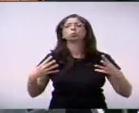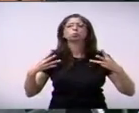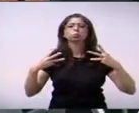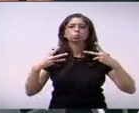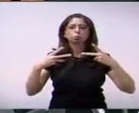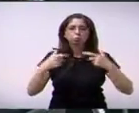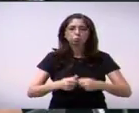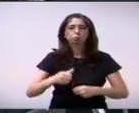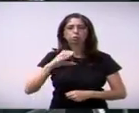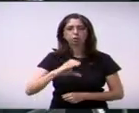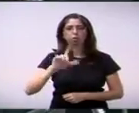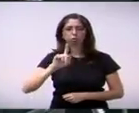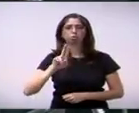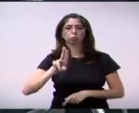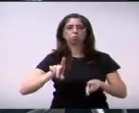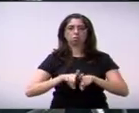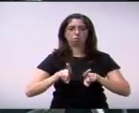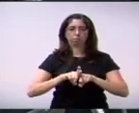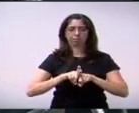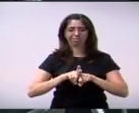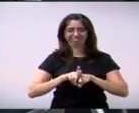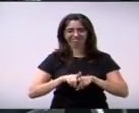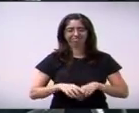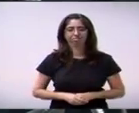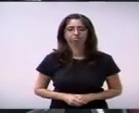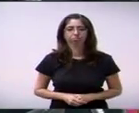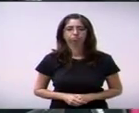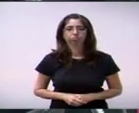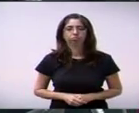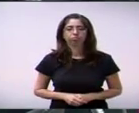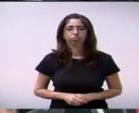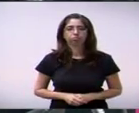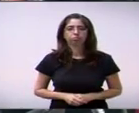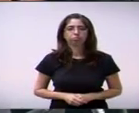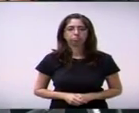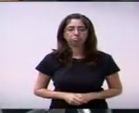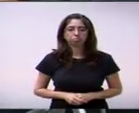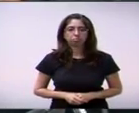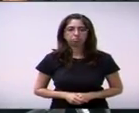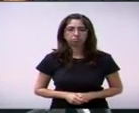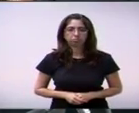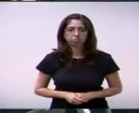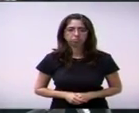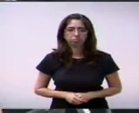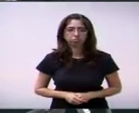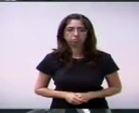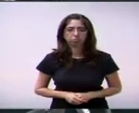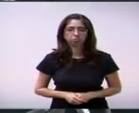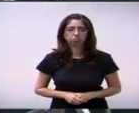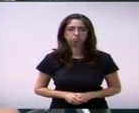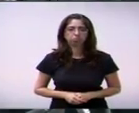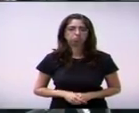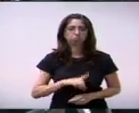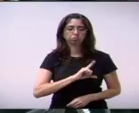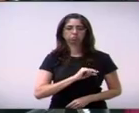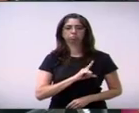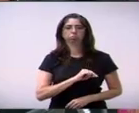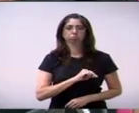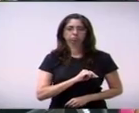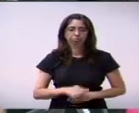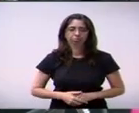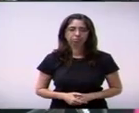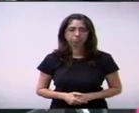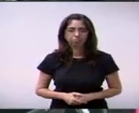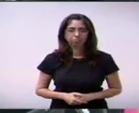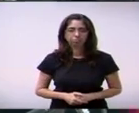da União, CGU. 193 do vereador Custódio Campos